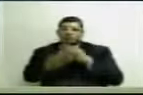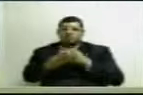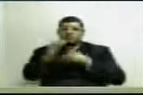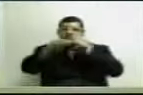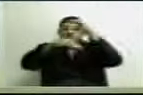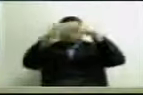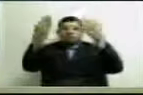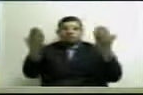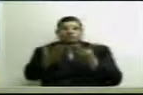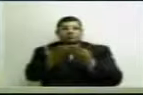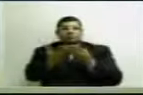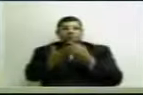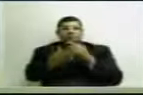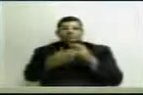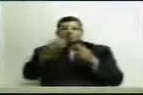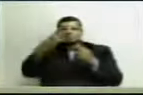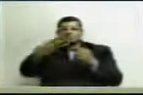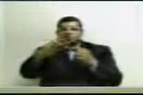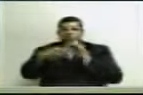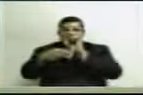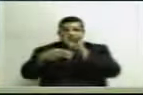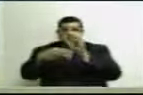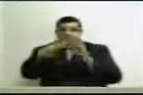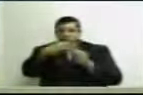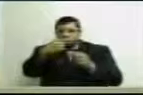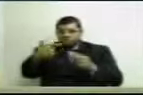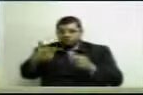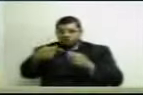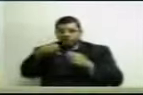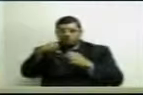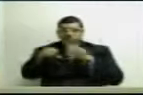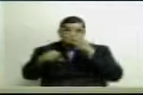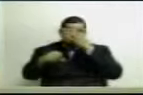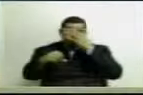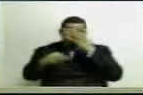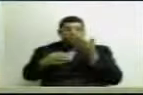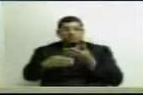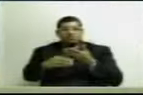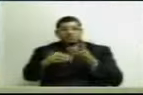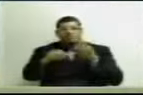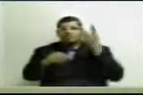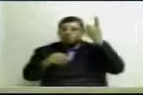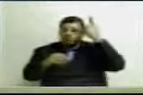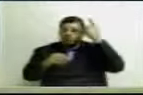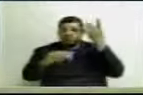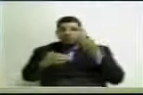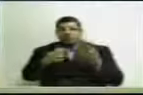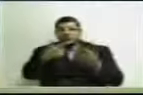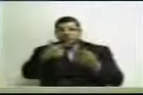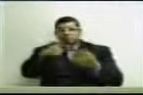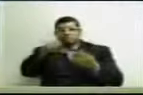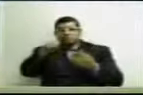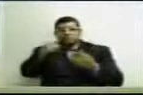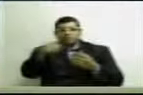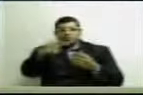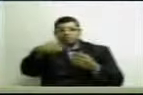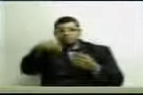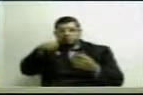um avanço de 3,39% e a de São Paulo de 2